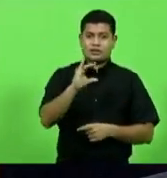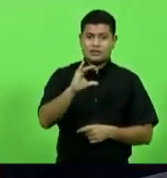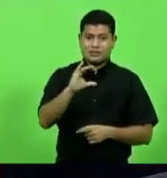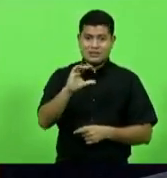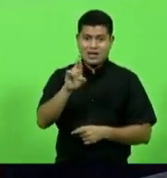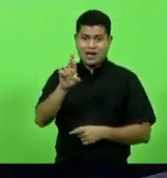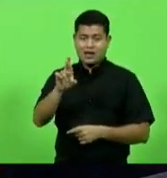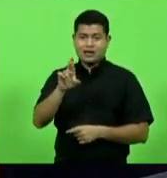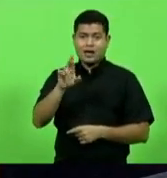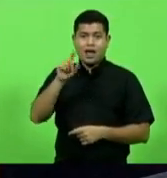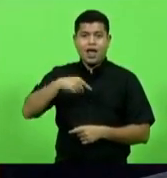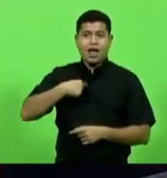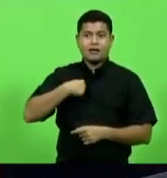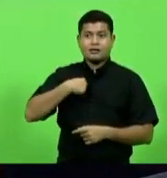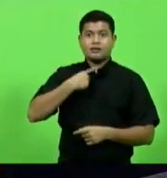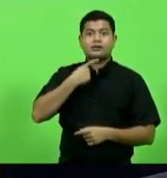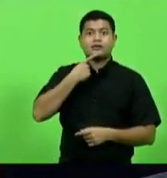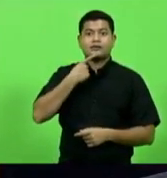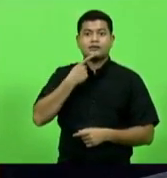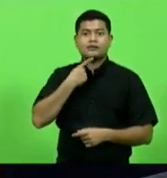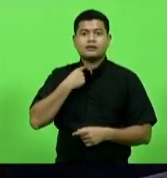registro de compras emergenciais